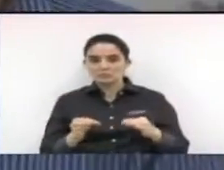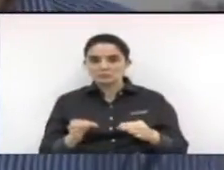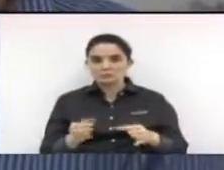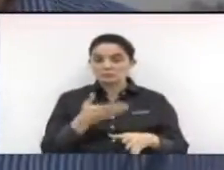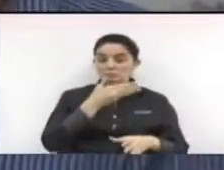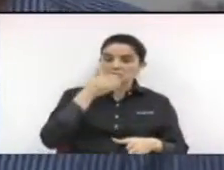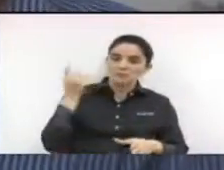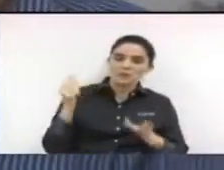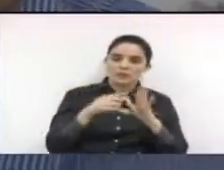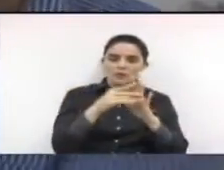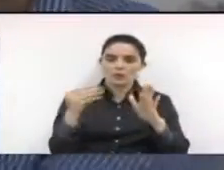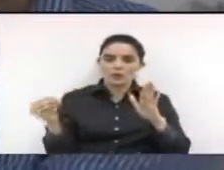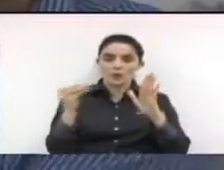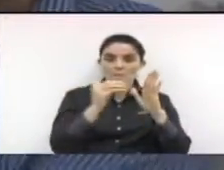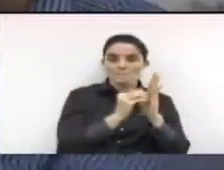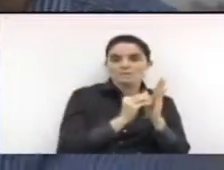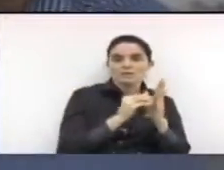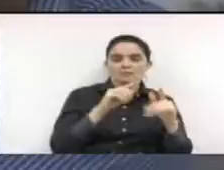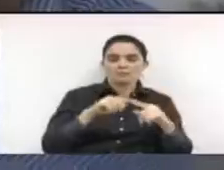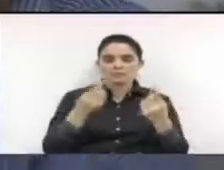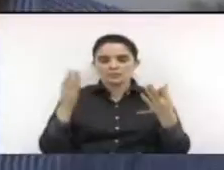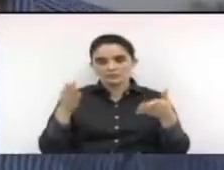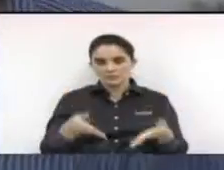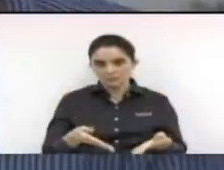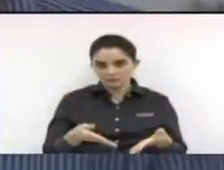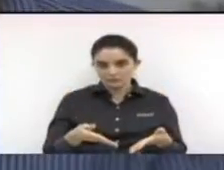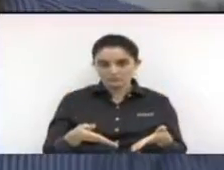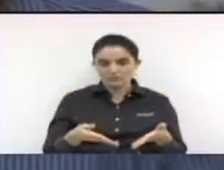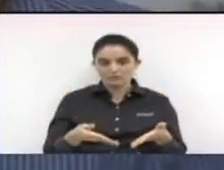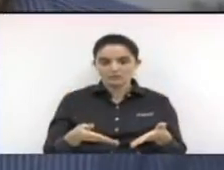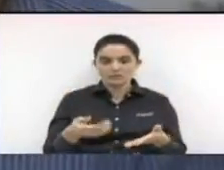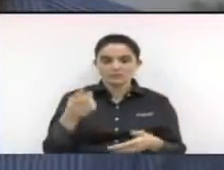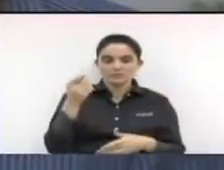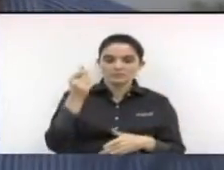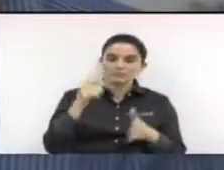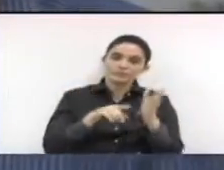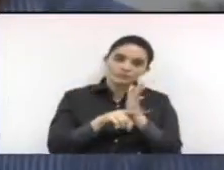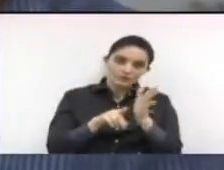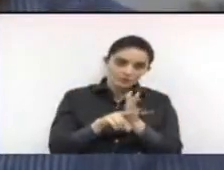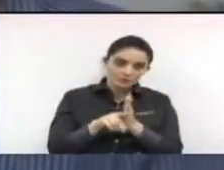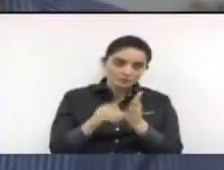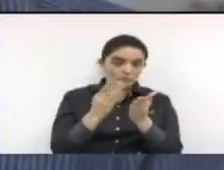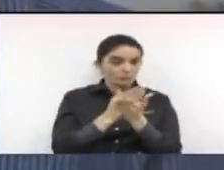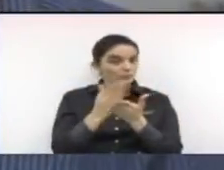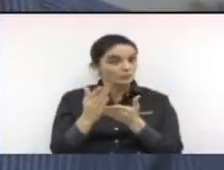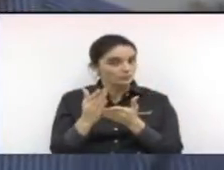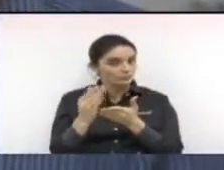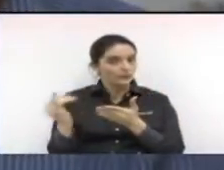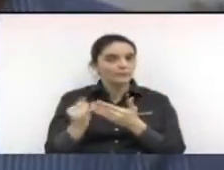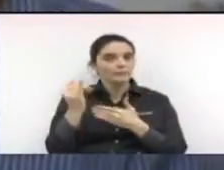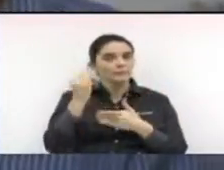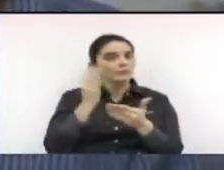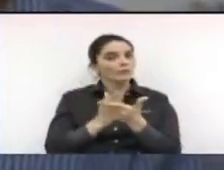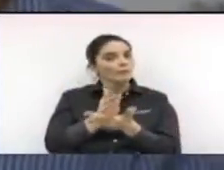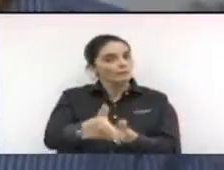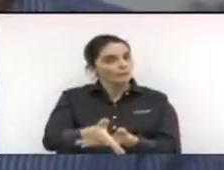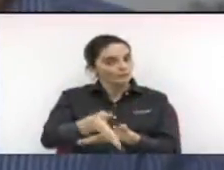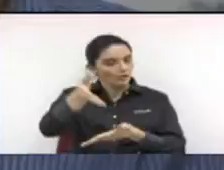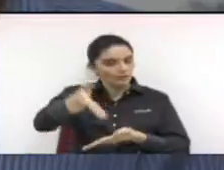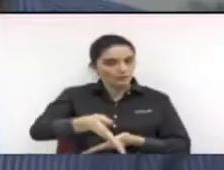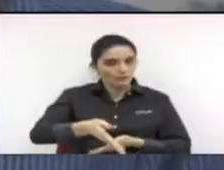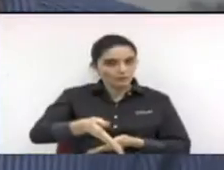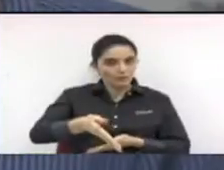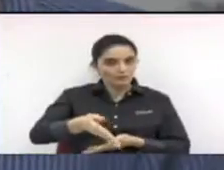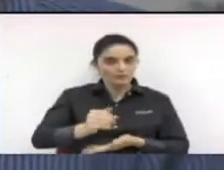mais ainda essa emenda, mas eu acho que agora, como o orçamento já está sendo aberto aqui na Casa, acho que é importante a gente aprovar neste